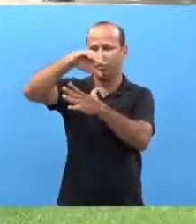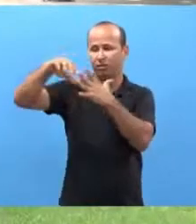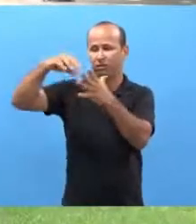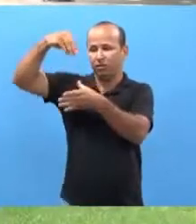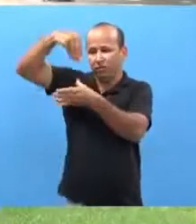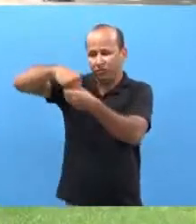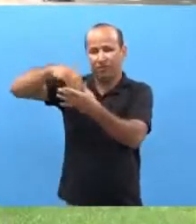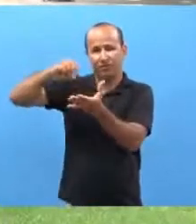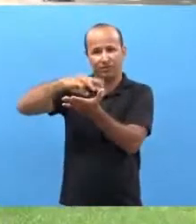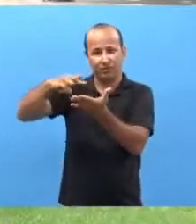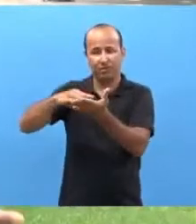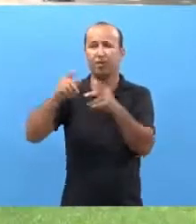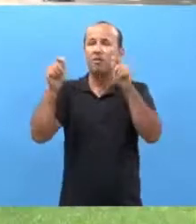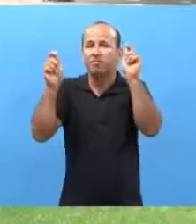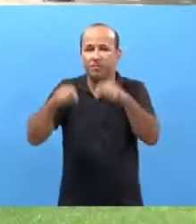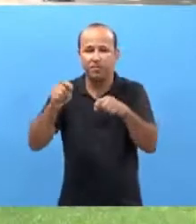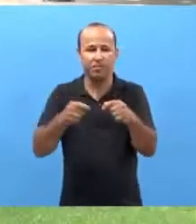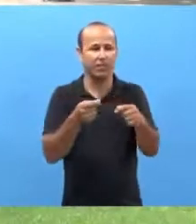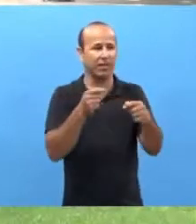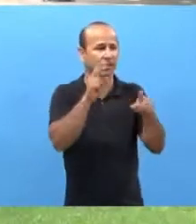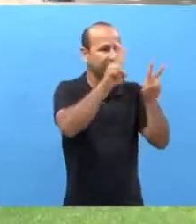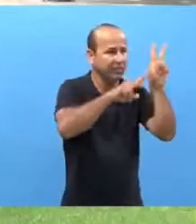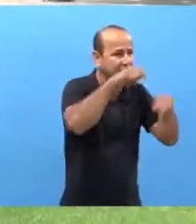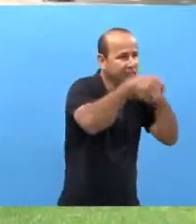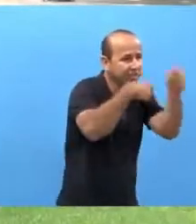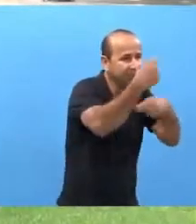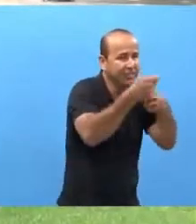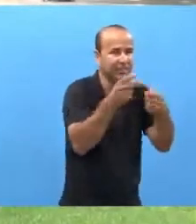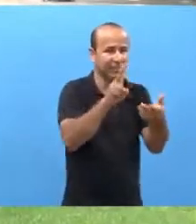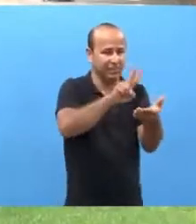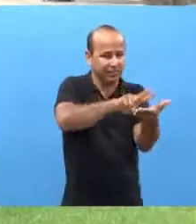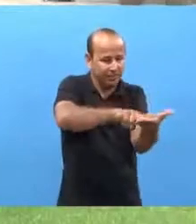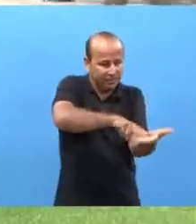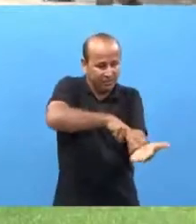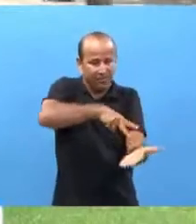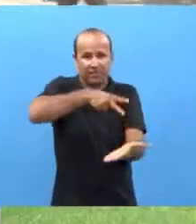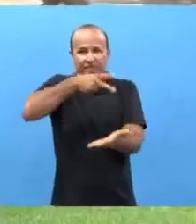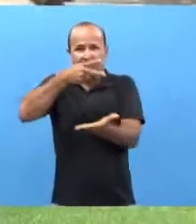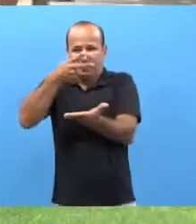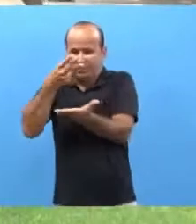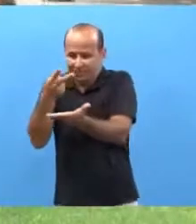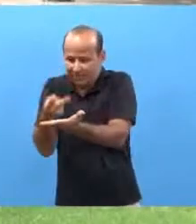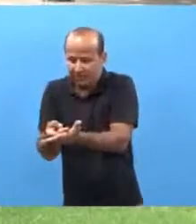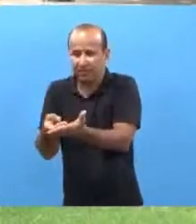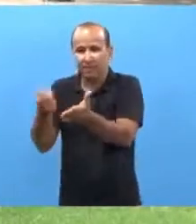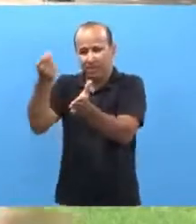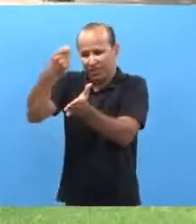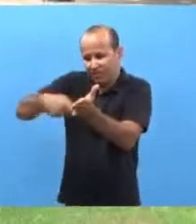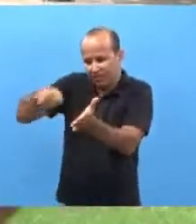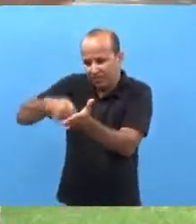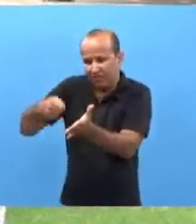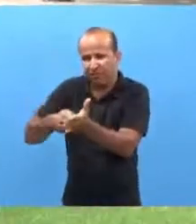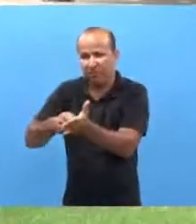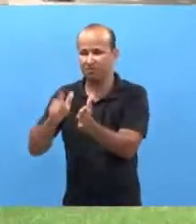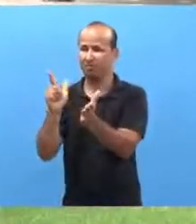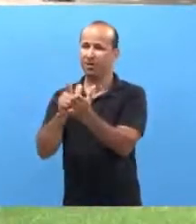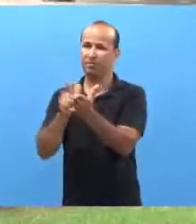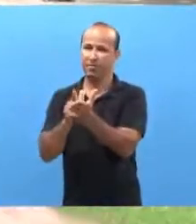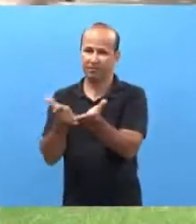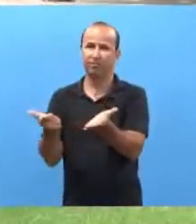orientação da palma da mão. Tudo isso é contemplado no sistema Sci-Write, de modo que podemos transcrever um sinal que ele é visual, gesto visual, num